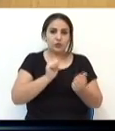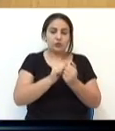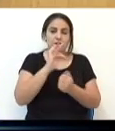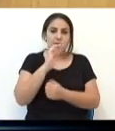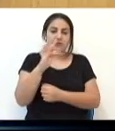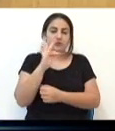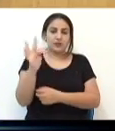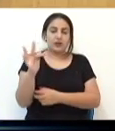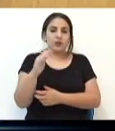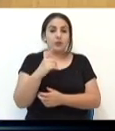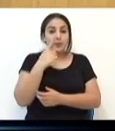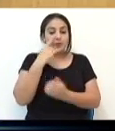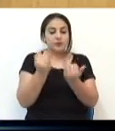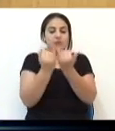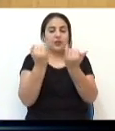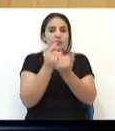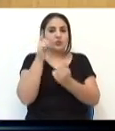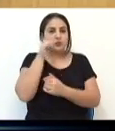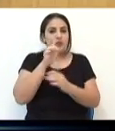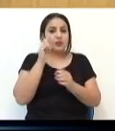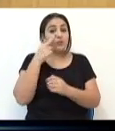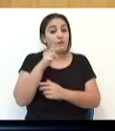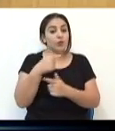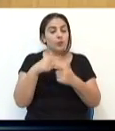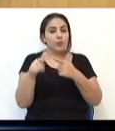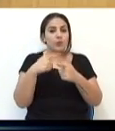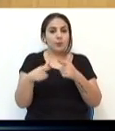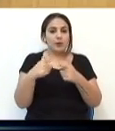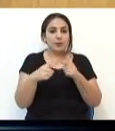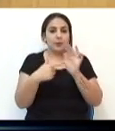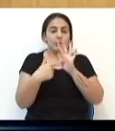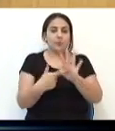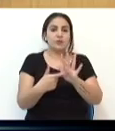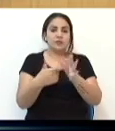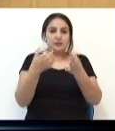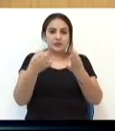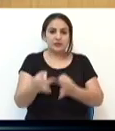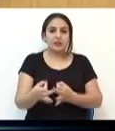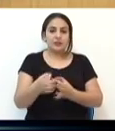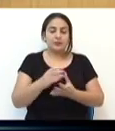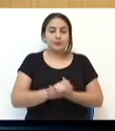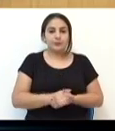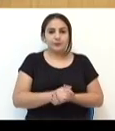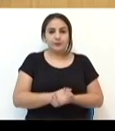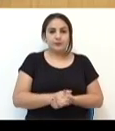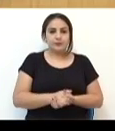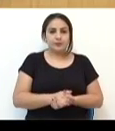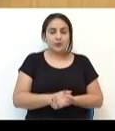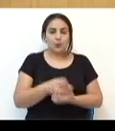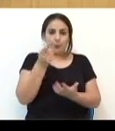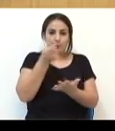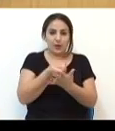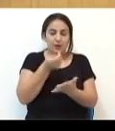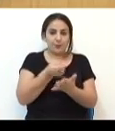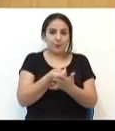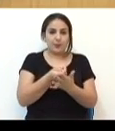Receita. Pelo site, é possível saber qual o problema para apresentar a declaração retificadora. O